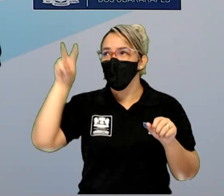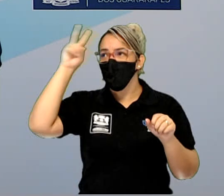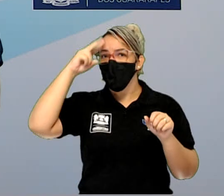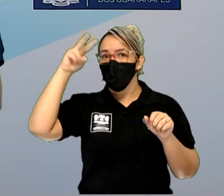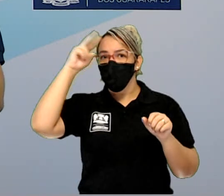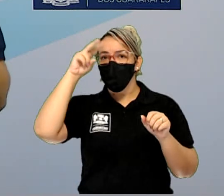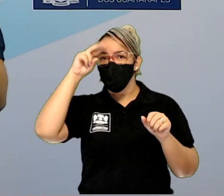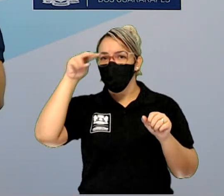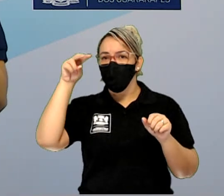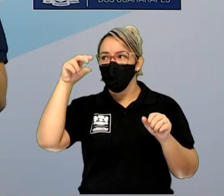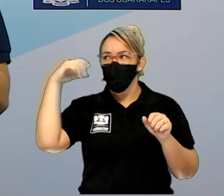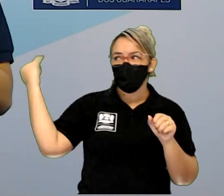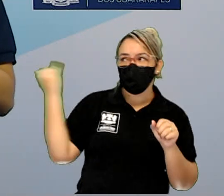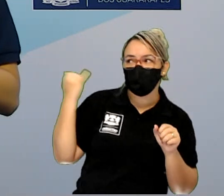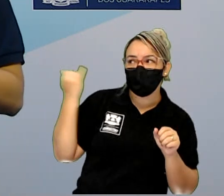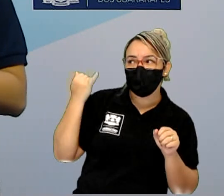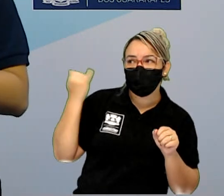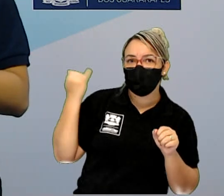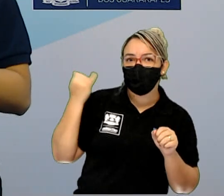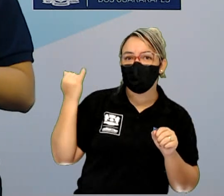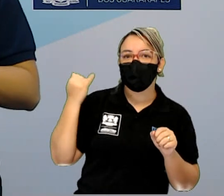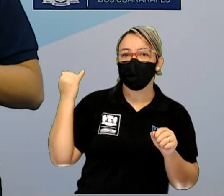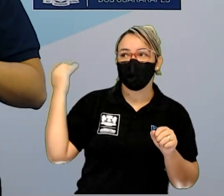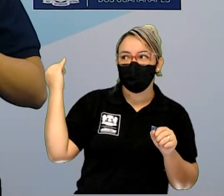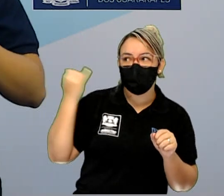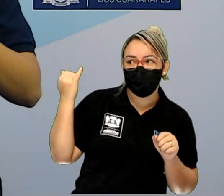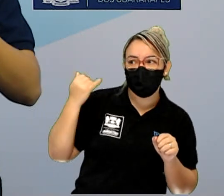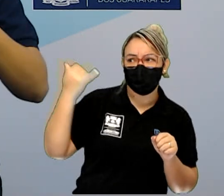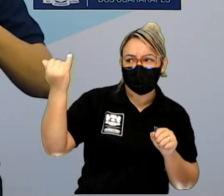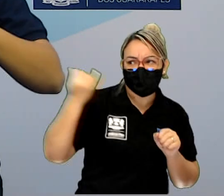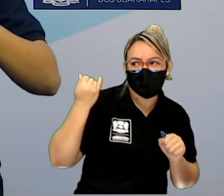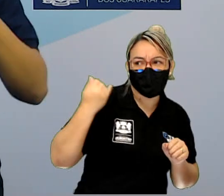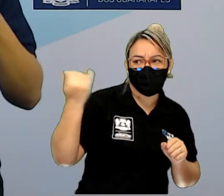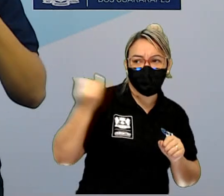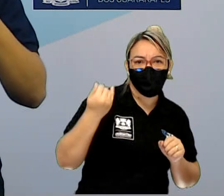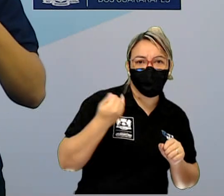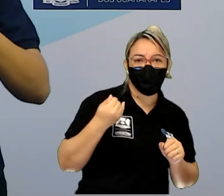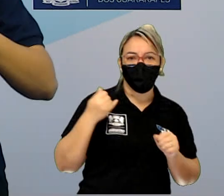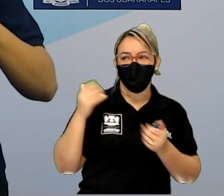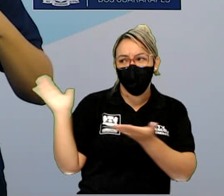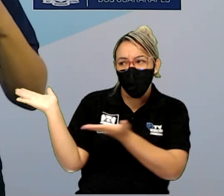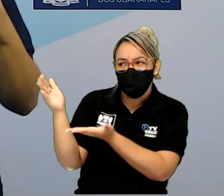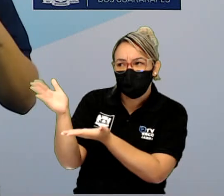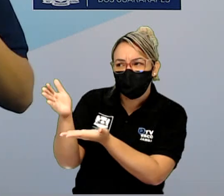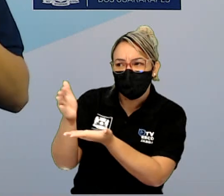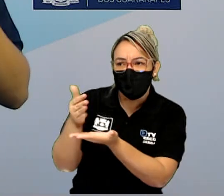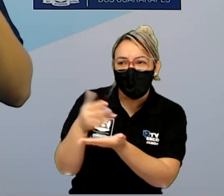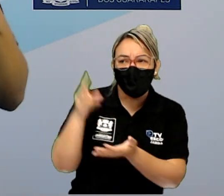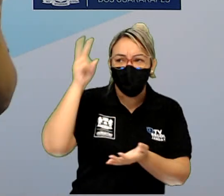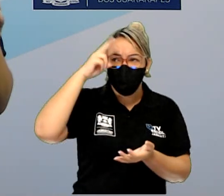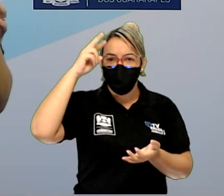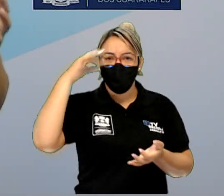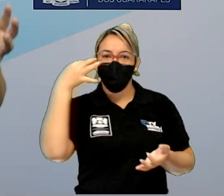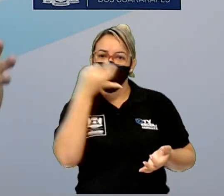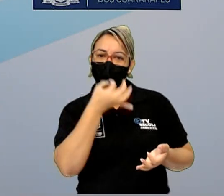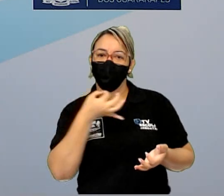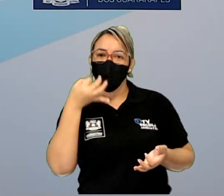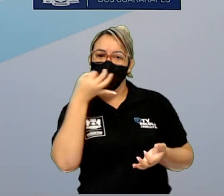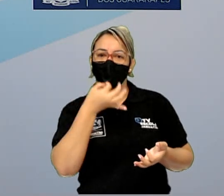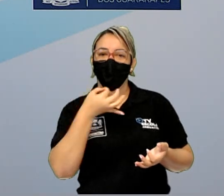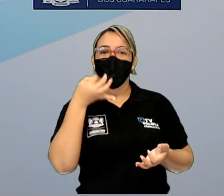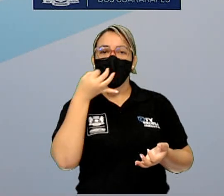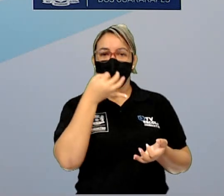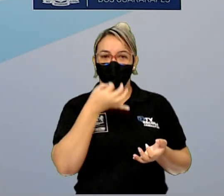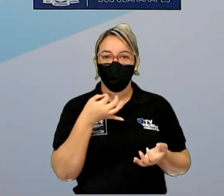seu povo. O primeiro intuito deles era esse. Então, eles saíram resgatando essas histórias orais que eles escutavam desde criança.